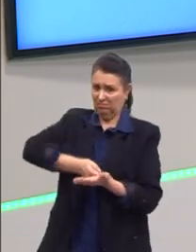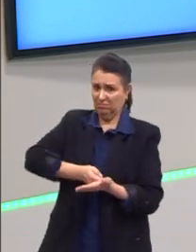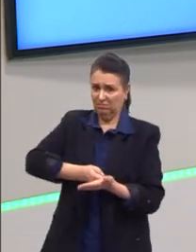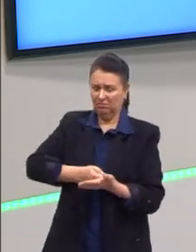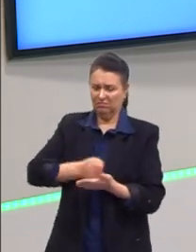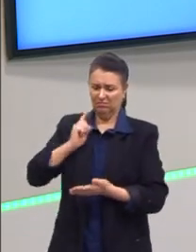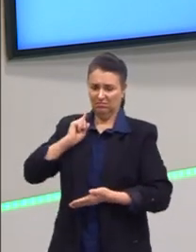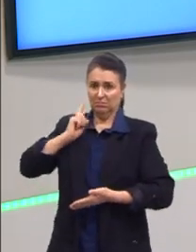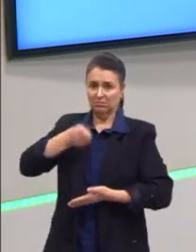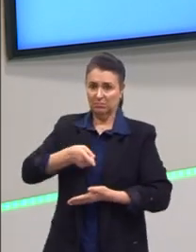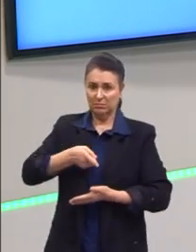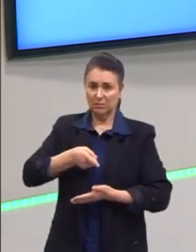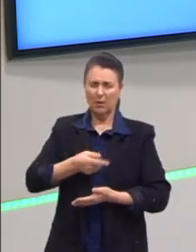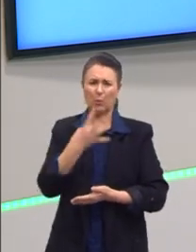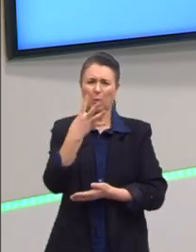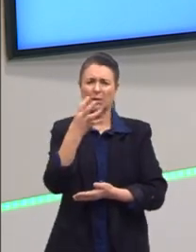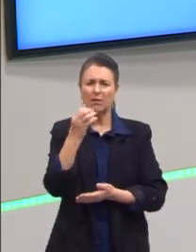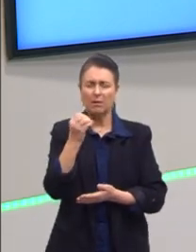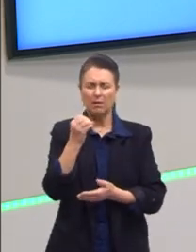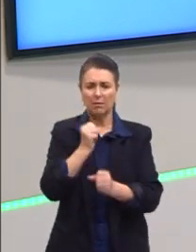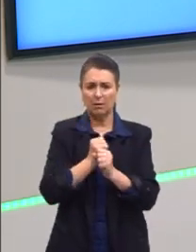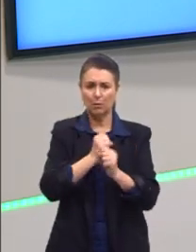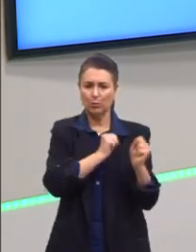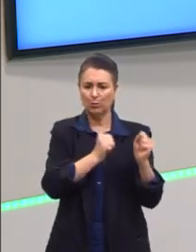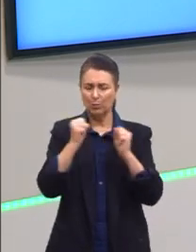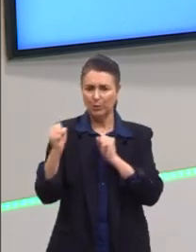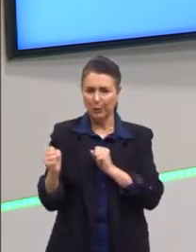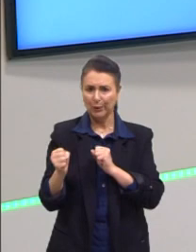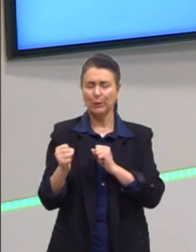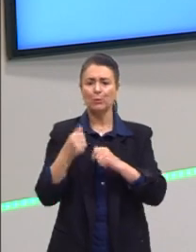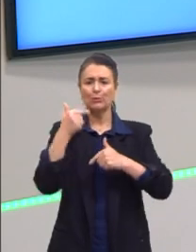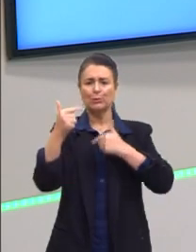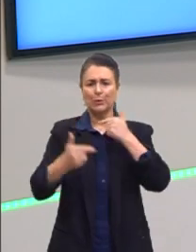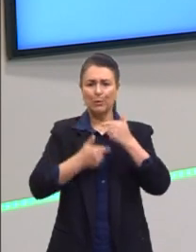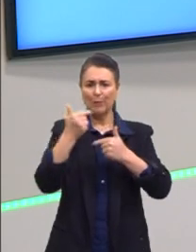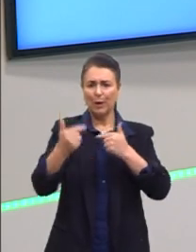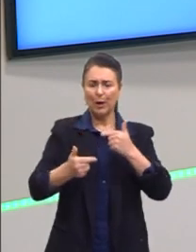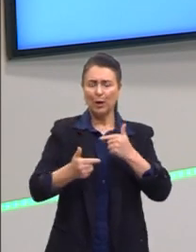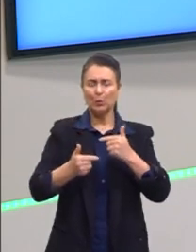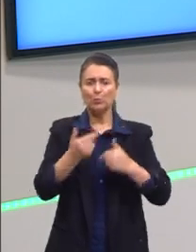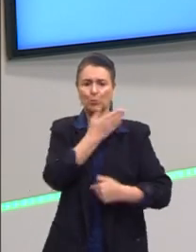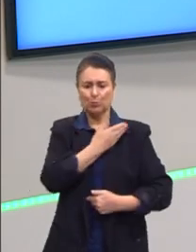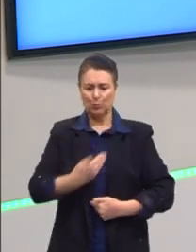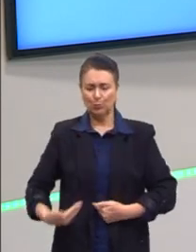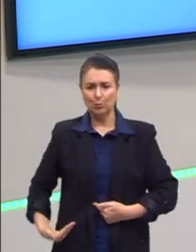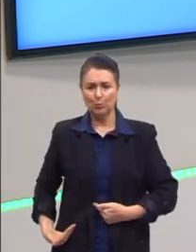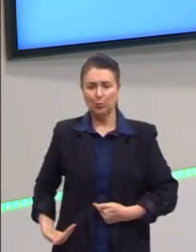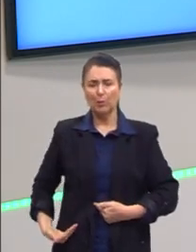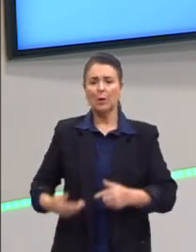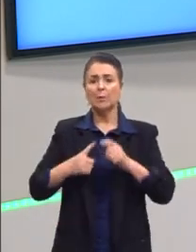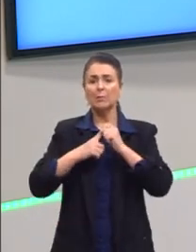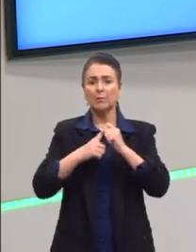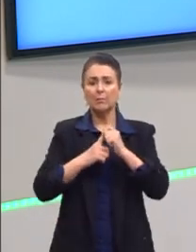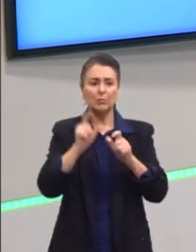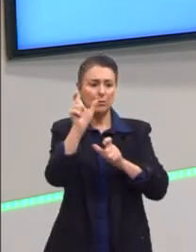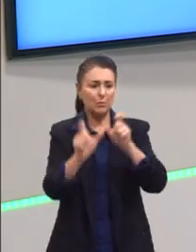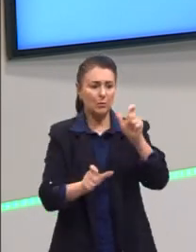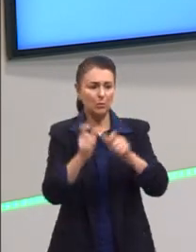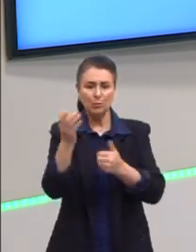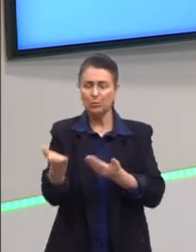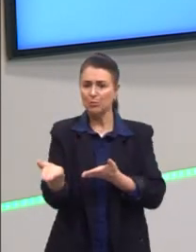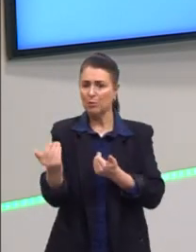perpetuavam durante 40 anos, serviços públicos, principalmente as pessoas mais jovens estavam